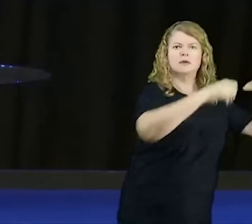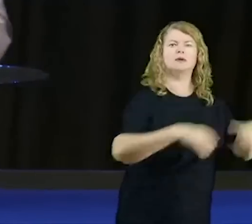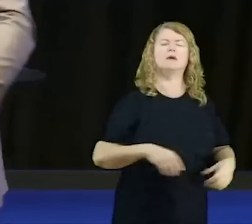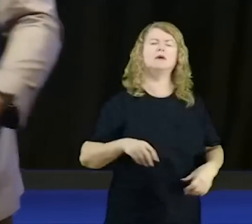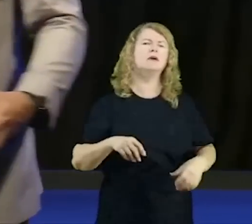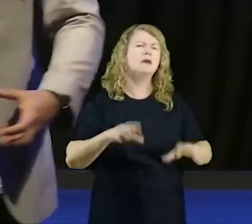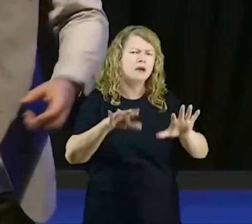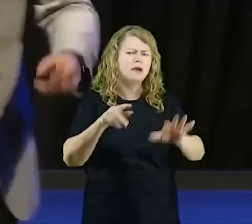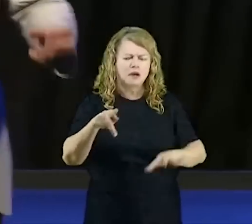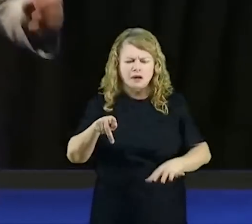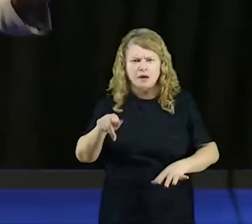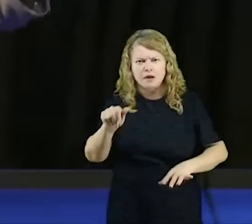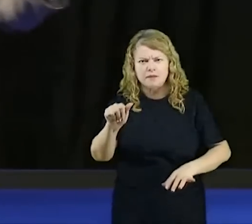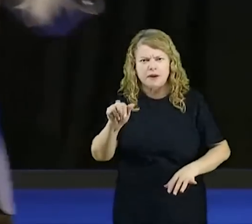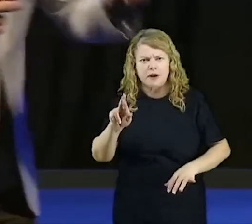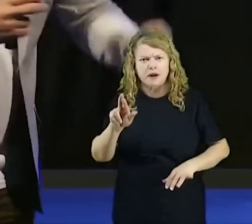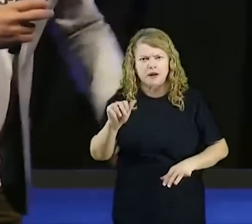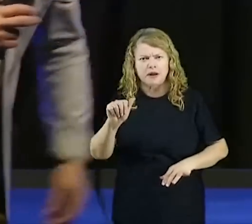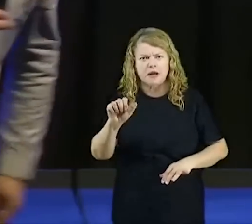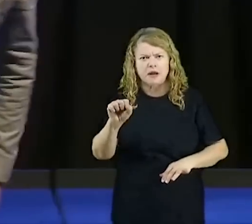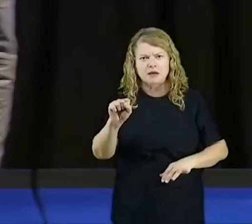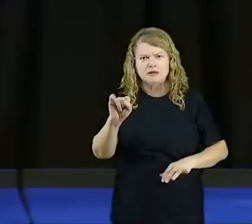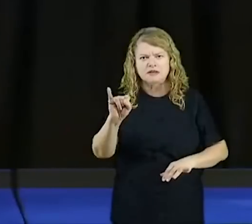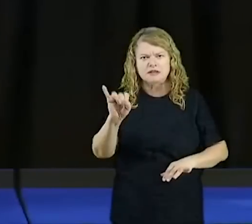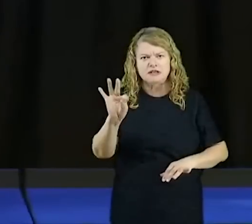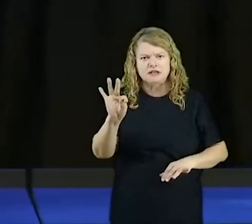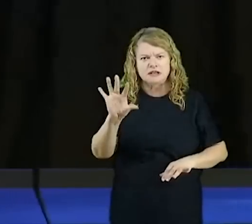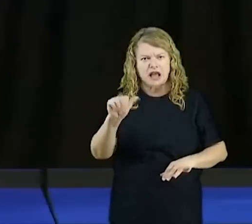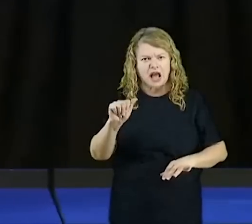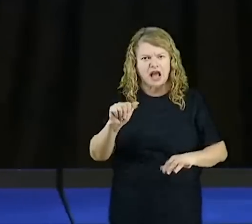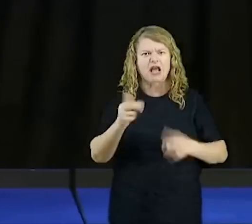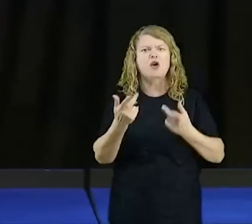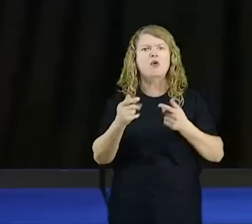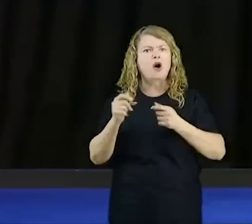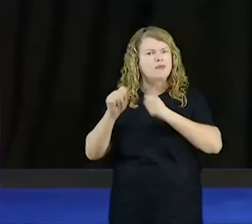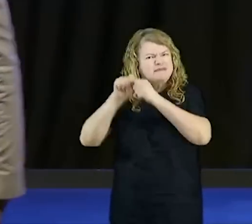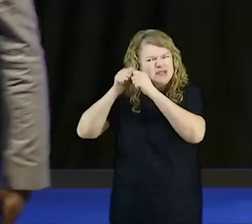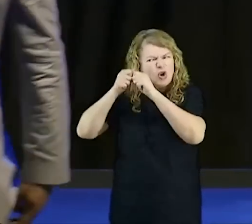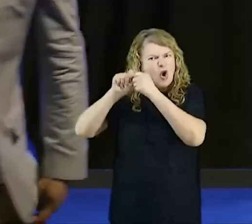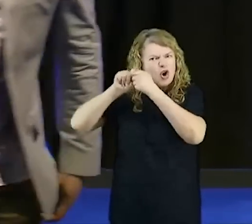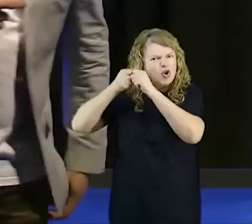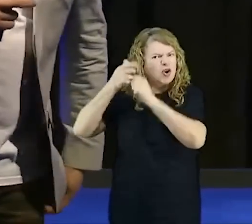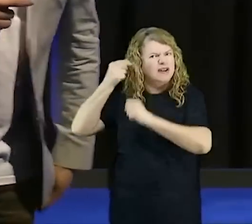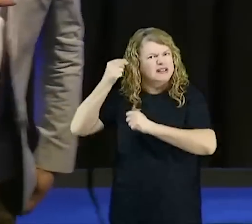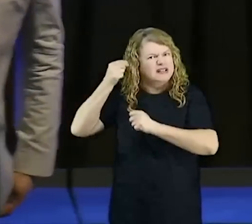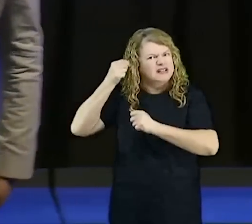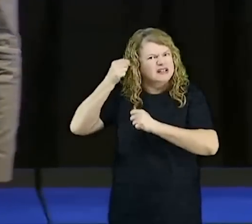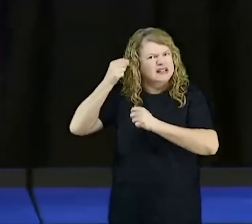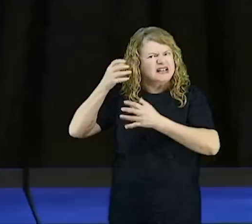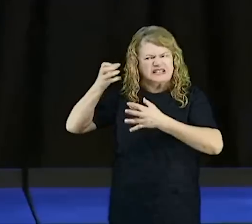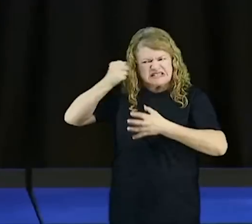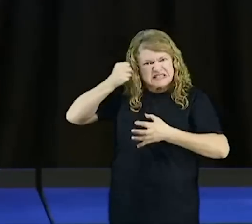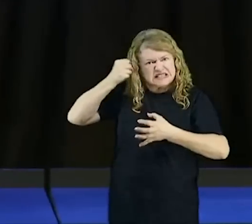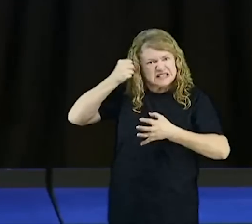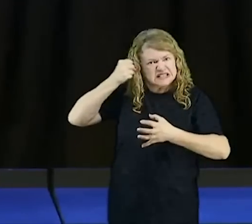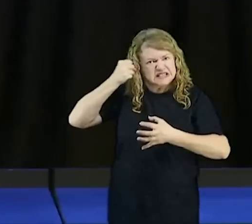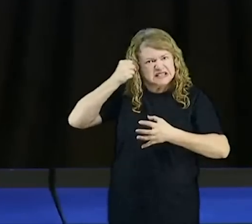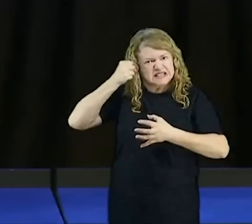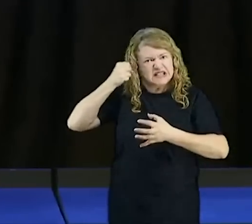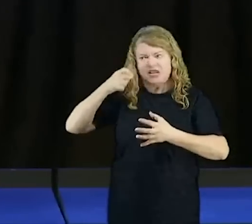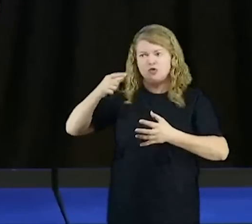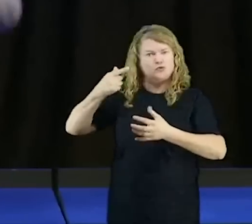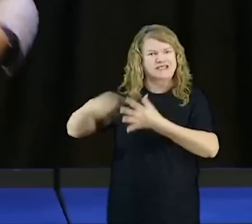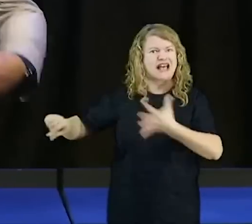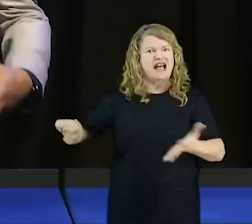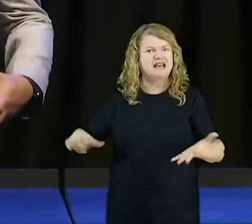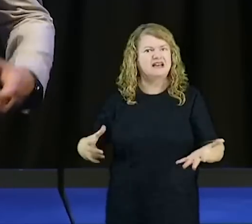parasita. Fica lá, como se fosse um piolho agarrado, chupando sangue da pessoa. Comer um bicho, comendo a carne, se